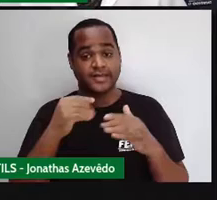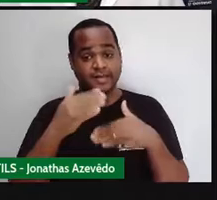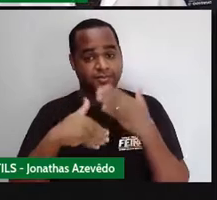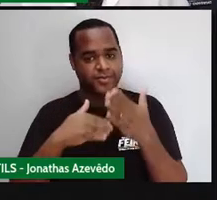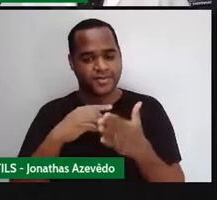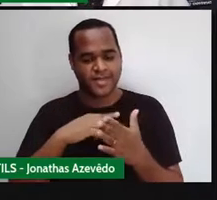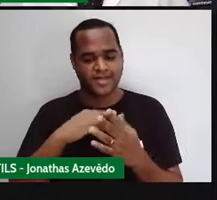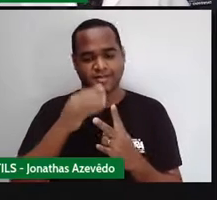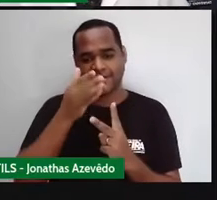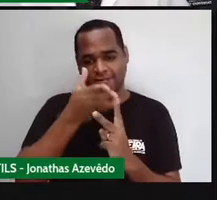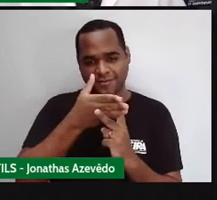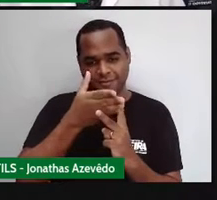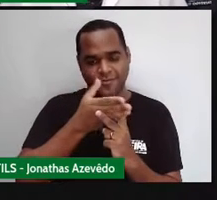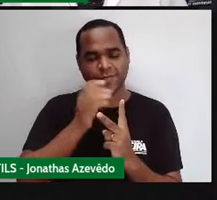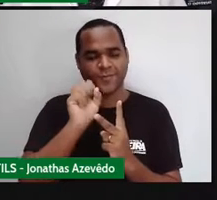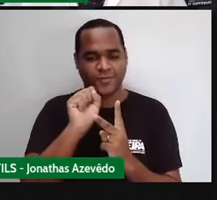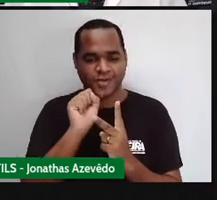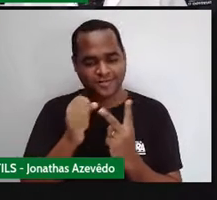isso por dois.